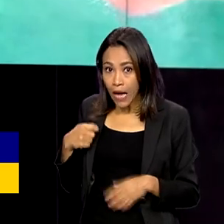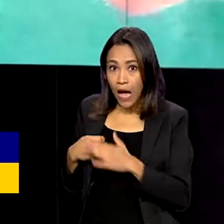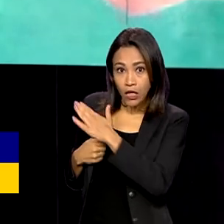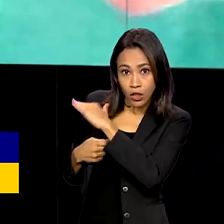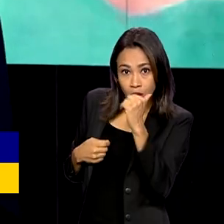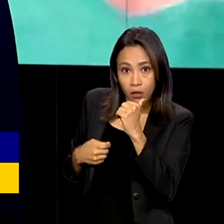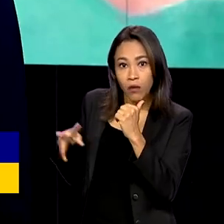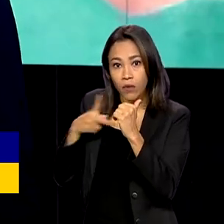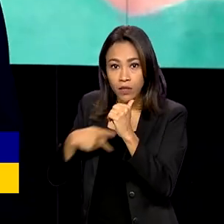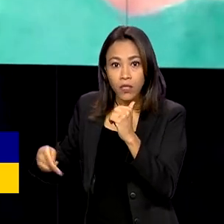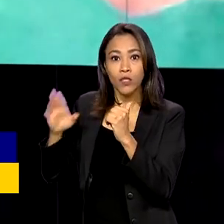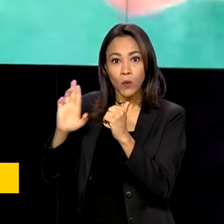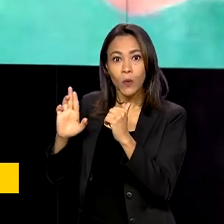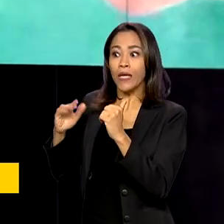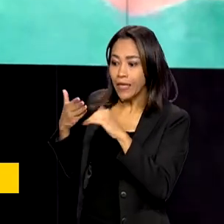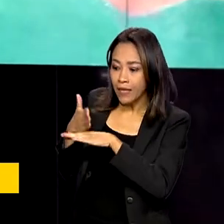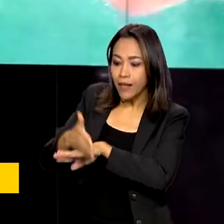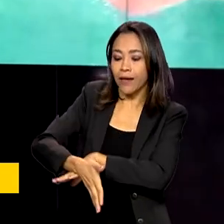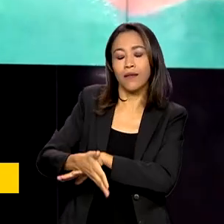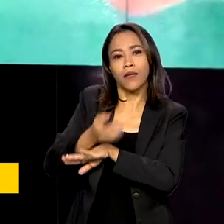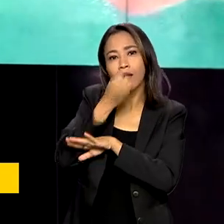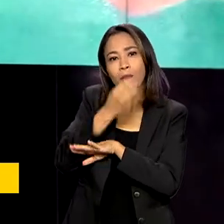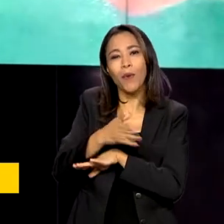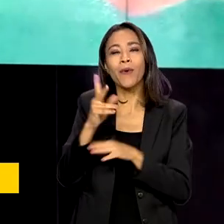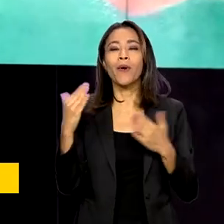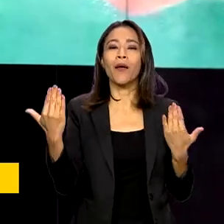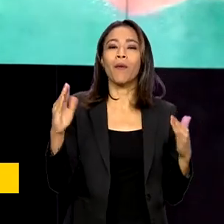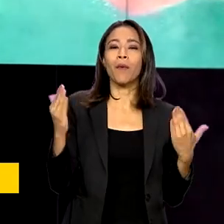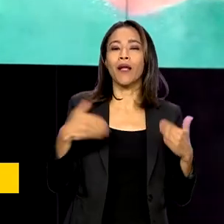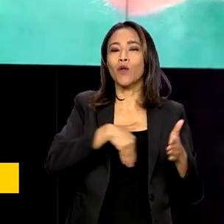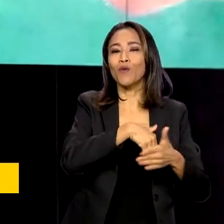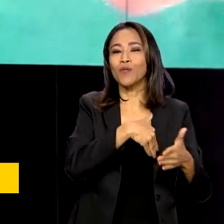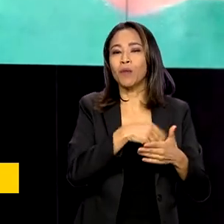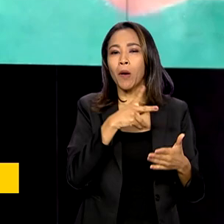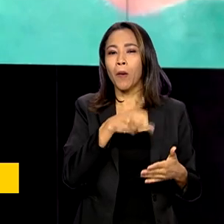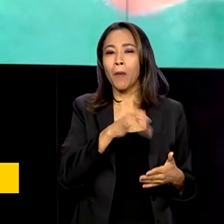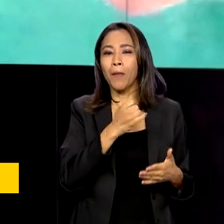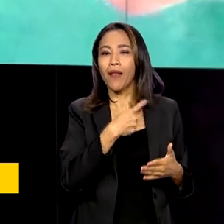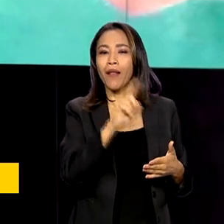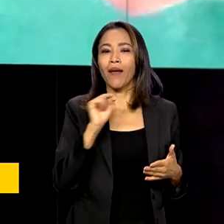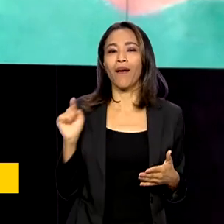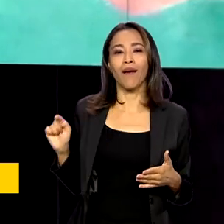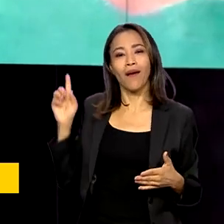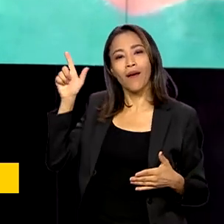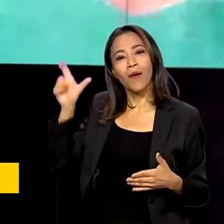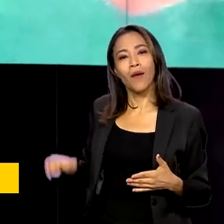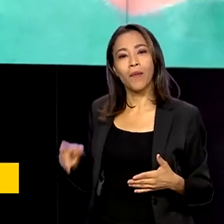vai entrar. E é bom demais a gente ter o Pelé da política para poder entrar em campo na hora que precisar entrar.